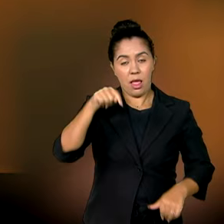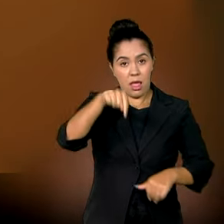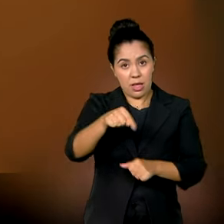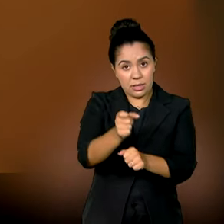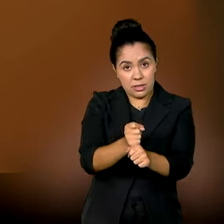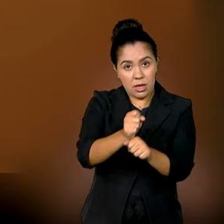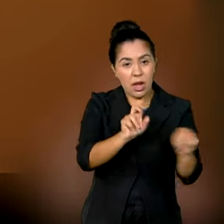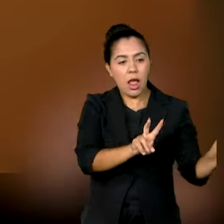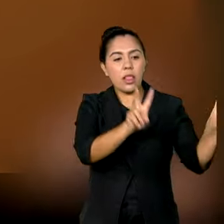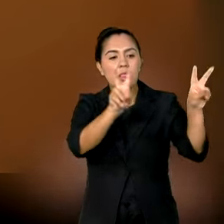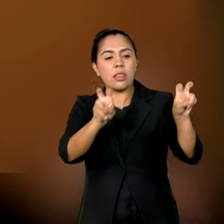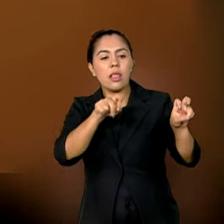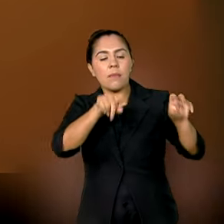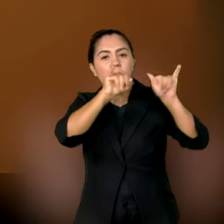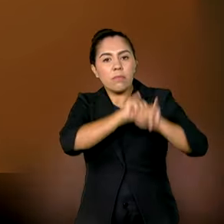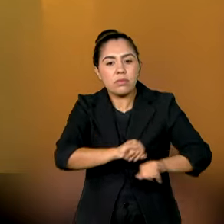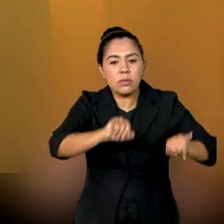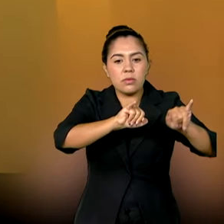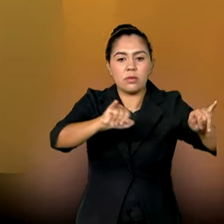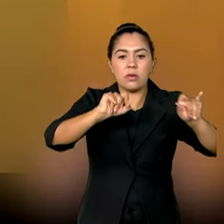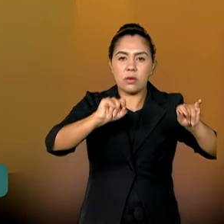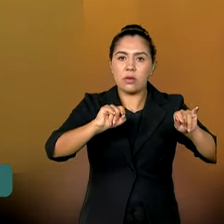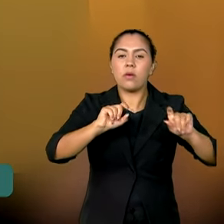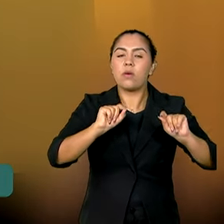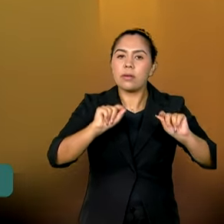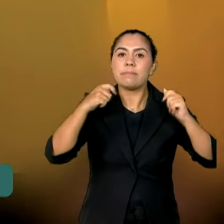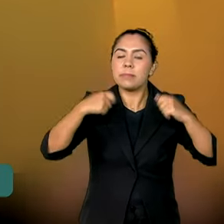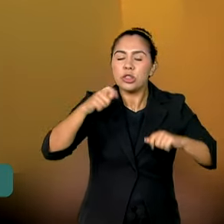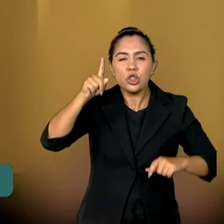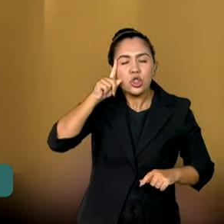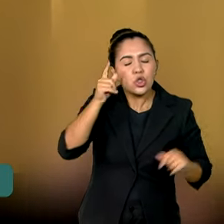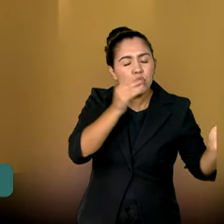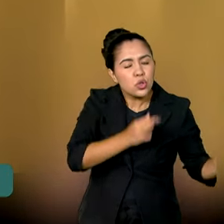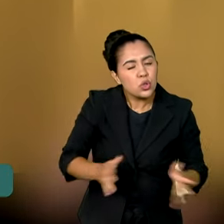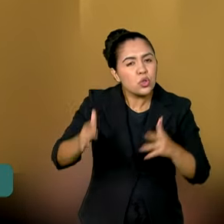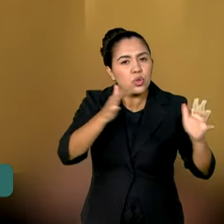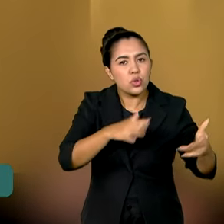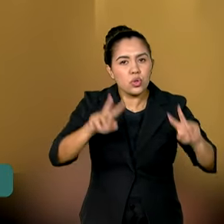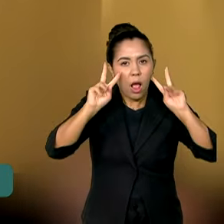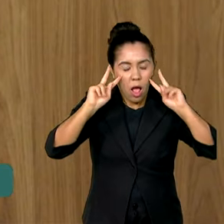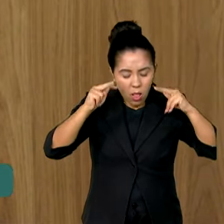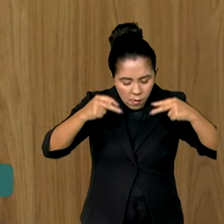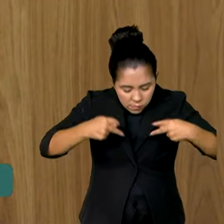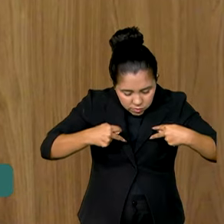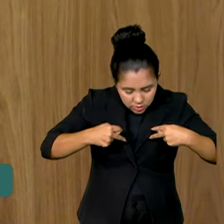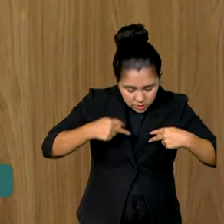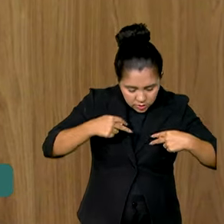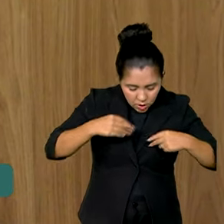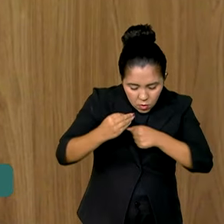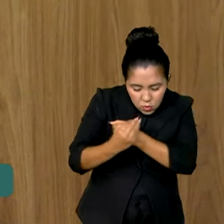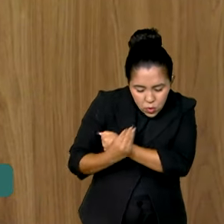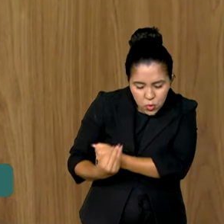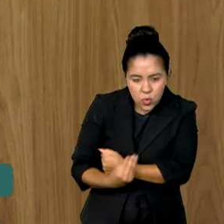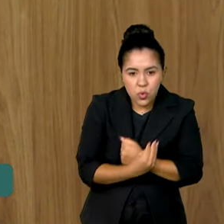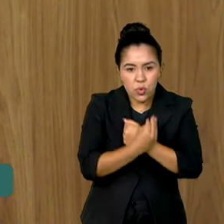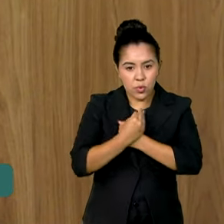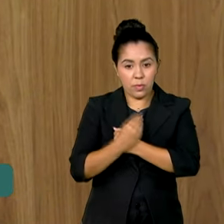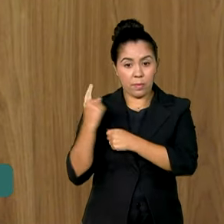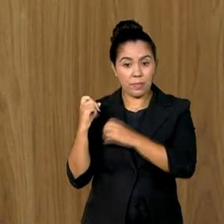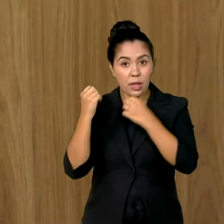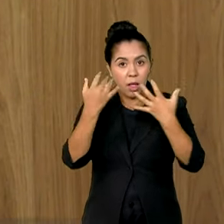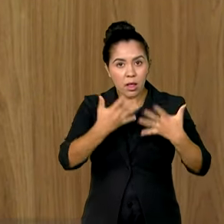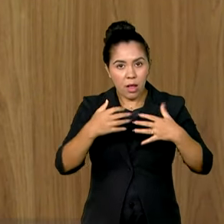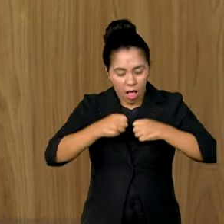campanha reforça a importância do autocuidado contínuo, não apenas no mês de outubro. Quando conhecemos o nosso